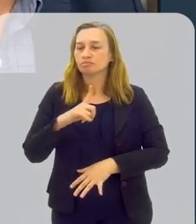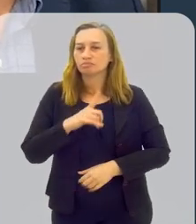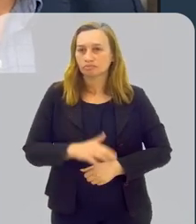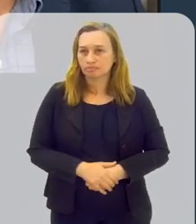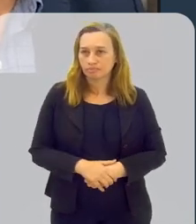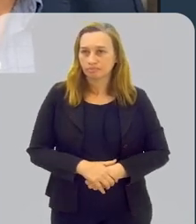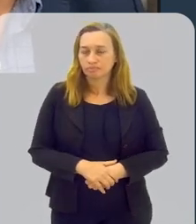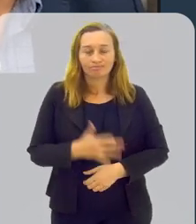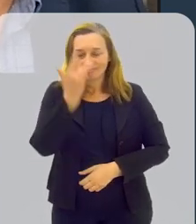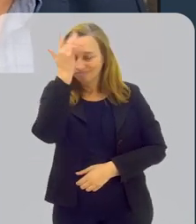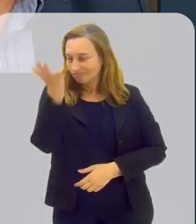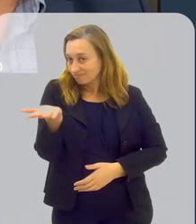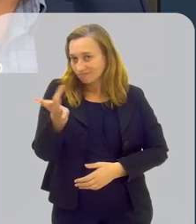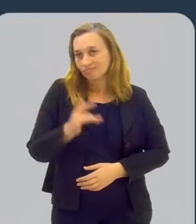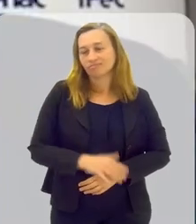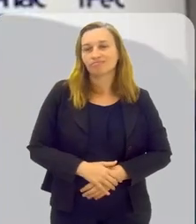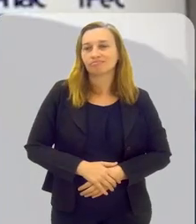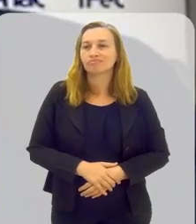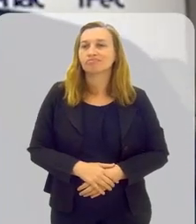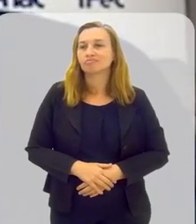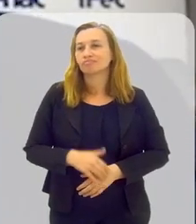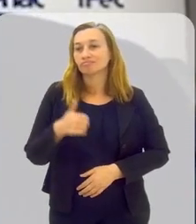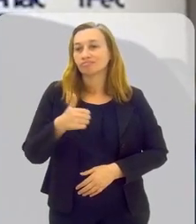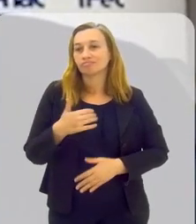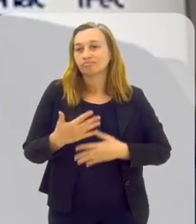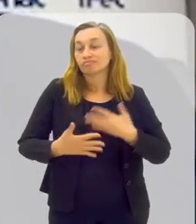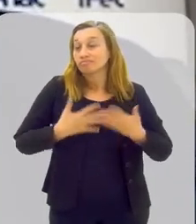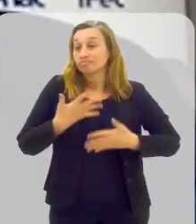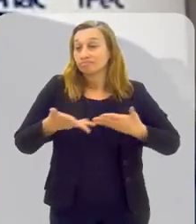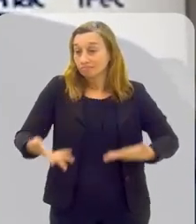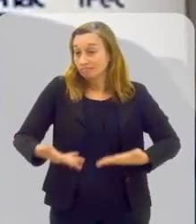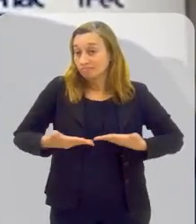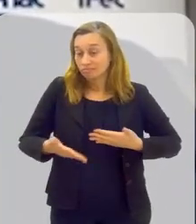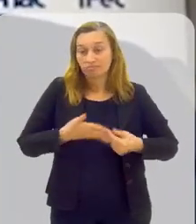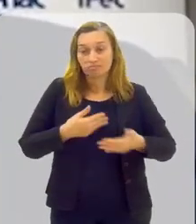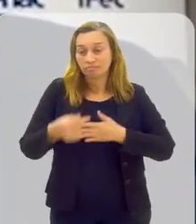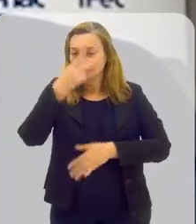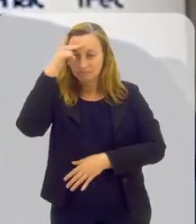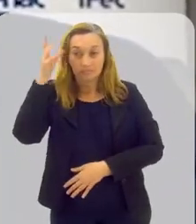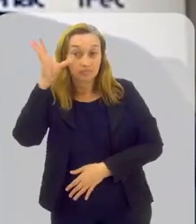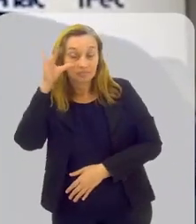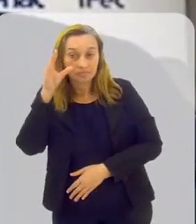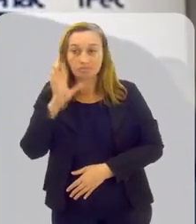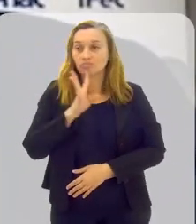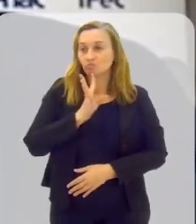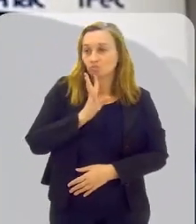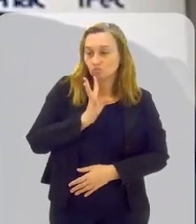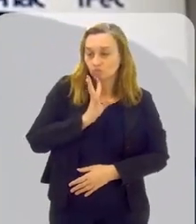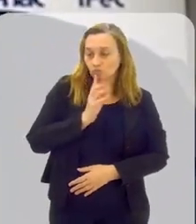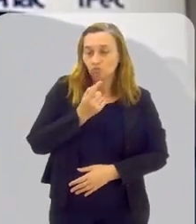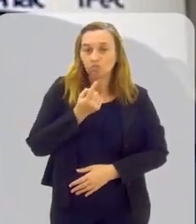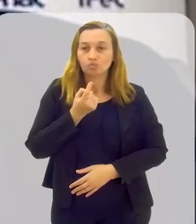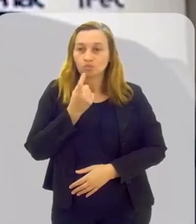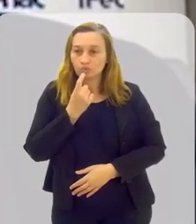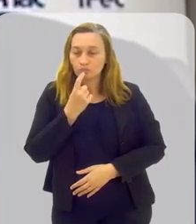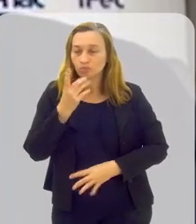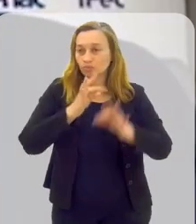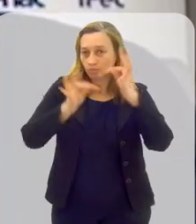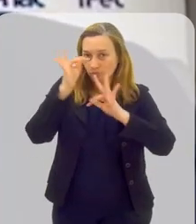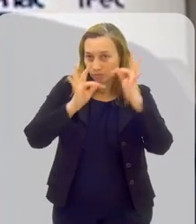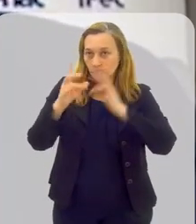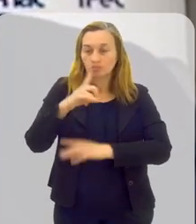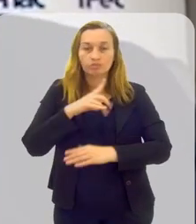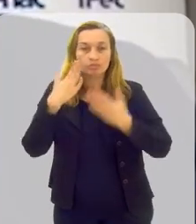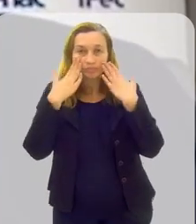Olha, o nosso contato é muito fácil, Um, é um prazer receber quem tiver interesse em conhecer de perto